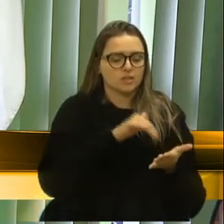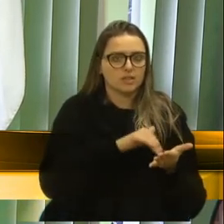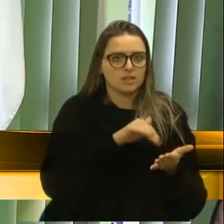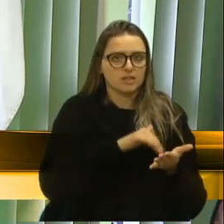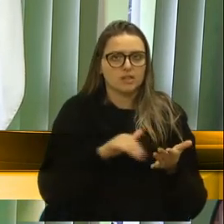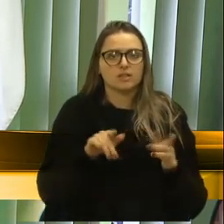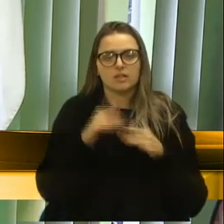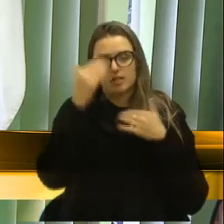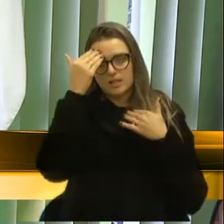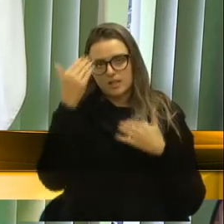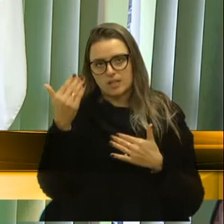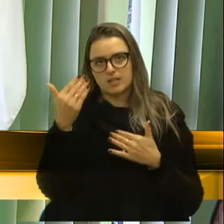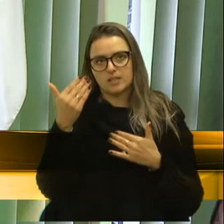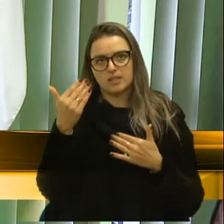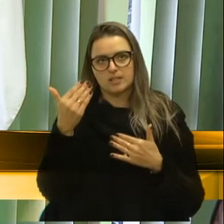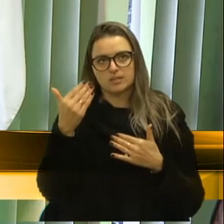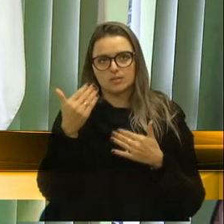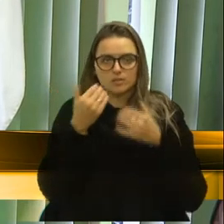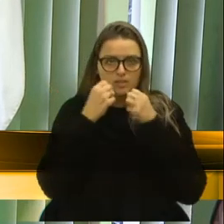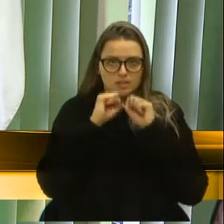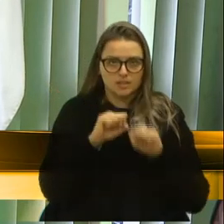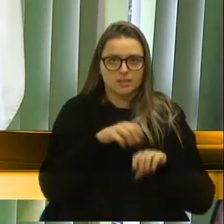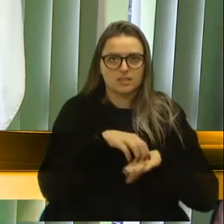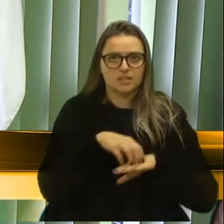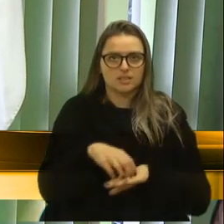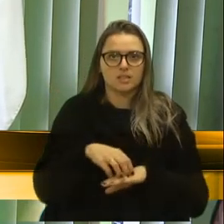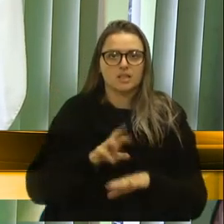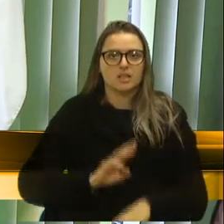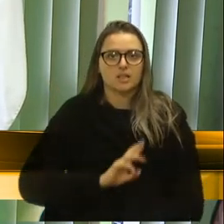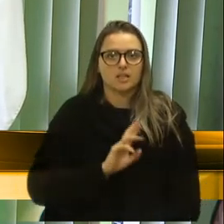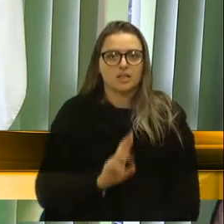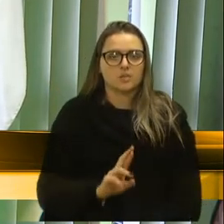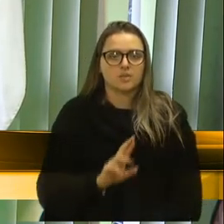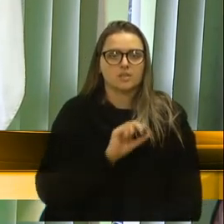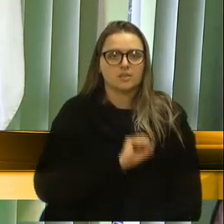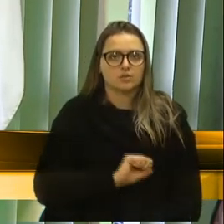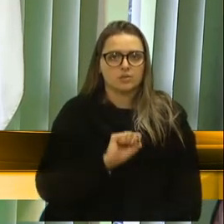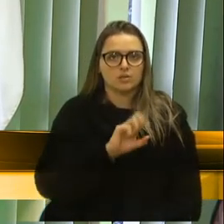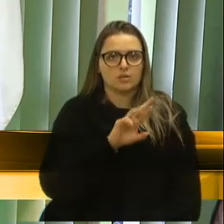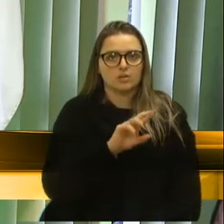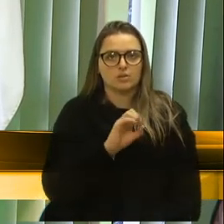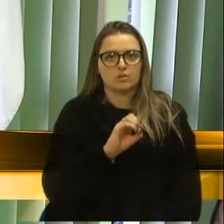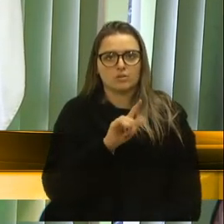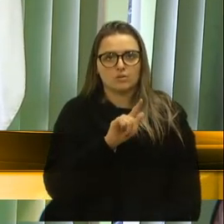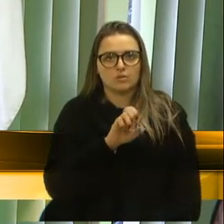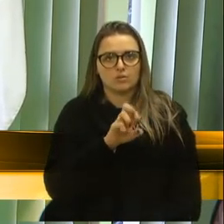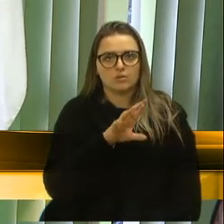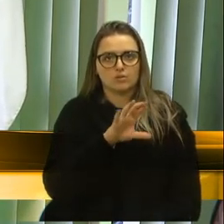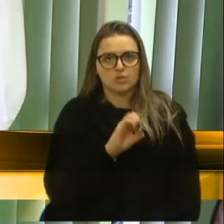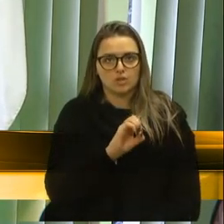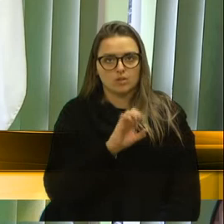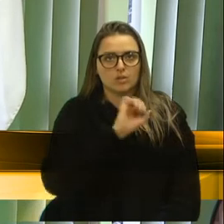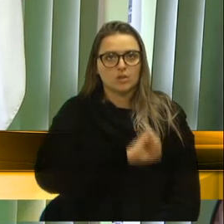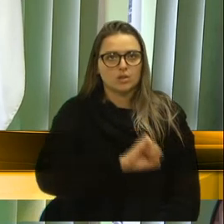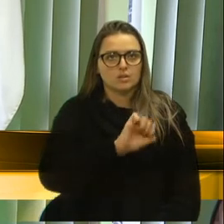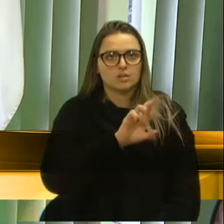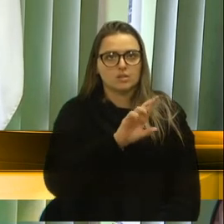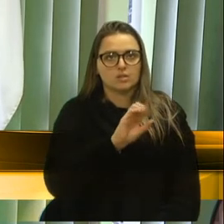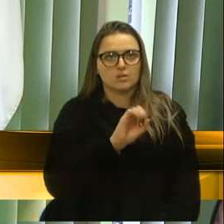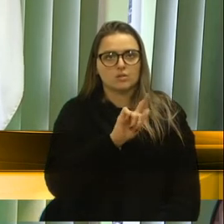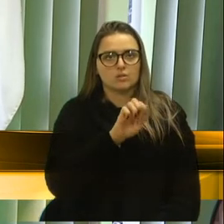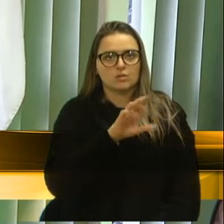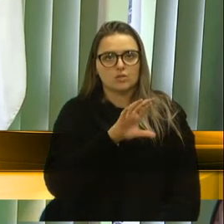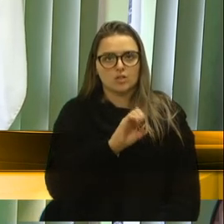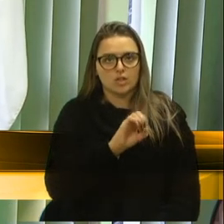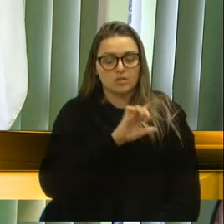agradeço aí na Secretaria de Trânsito, na pessoa do senhor Rogério. Eu sou o Rogério, que tem